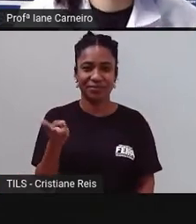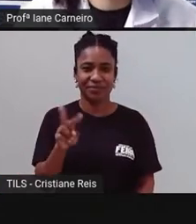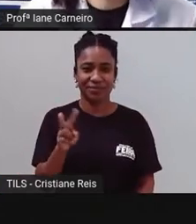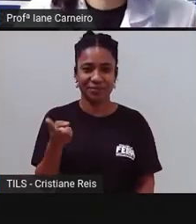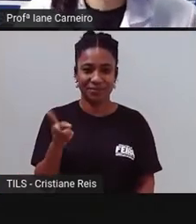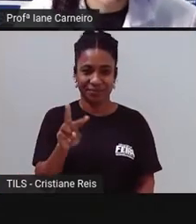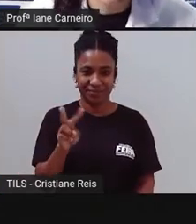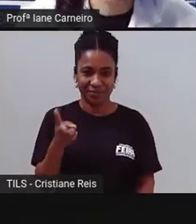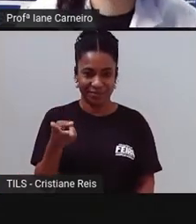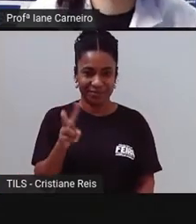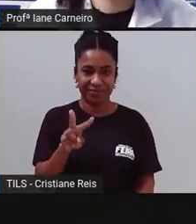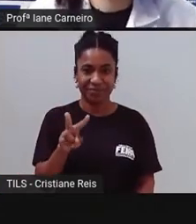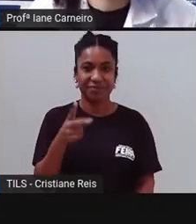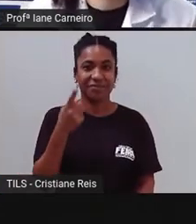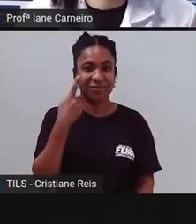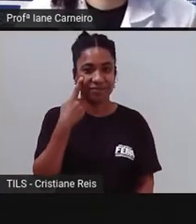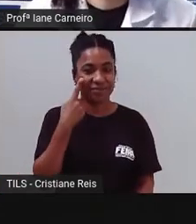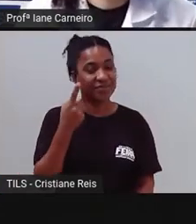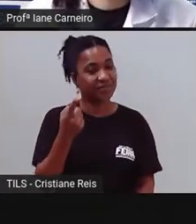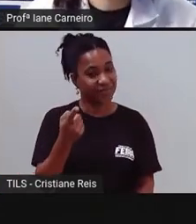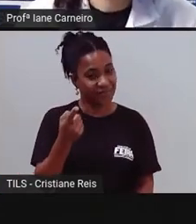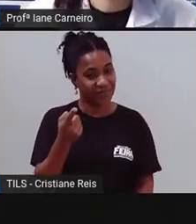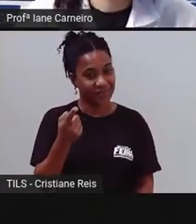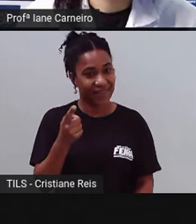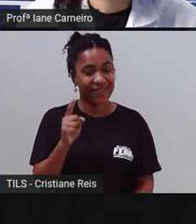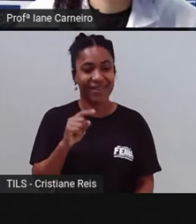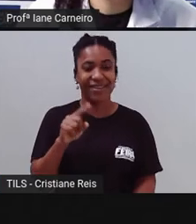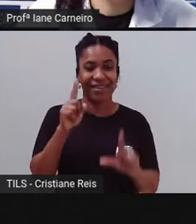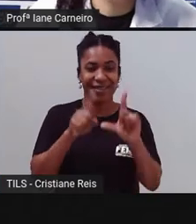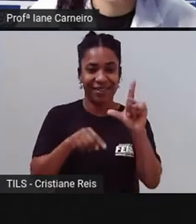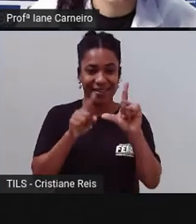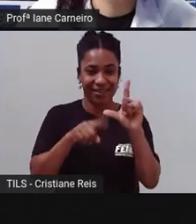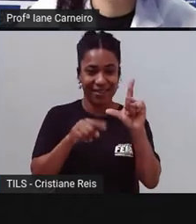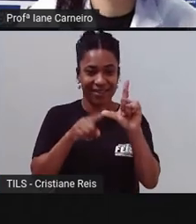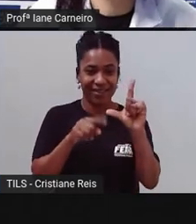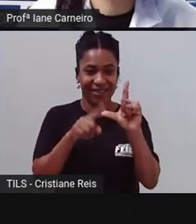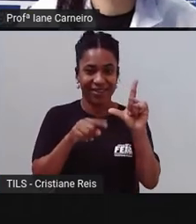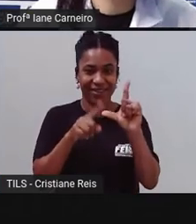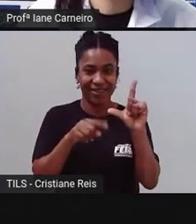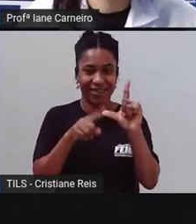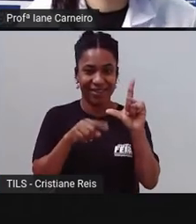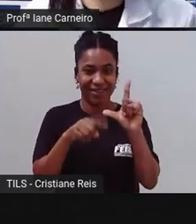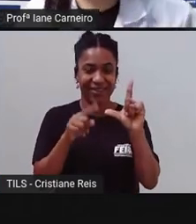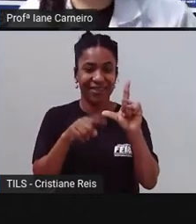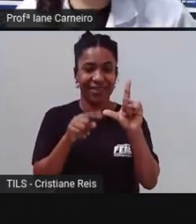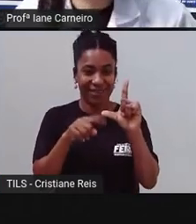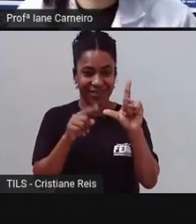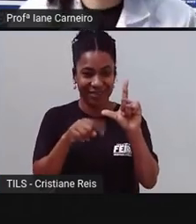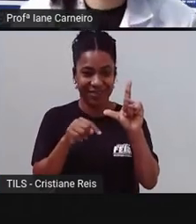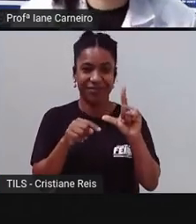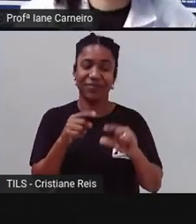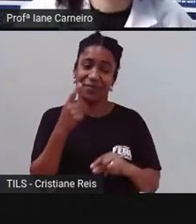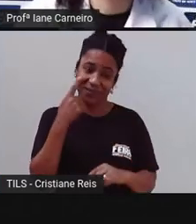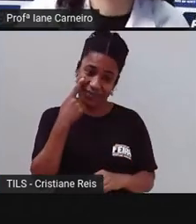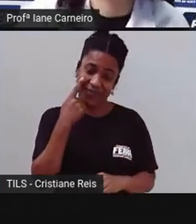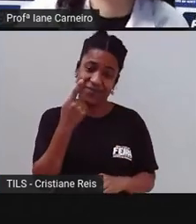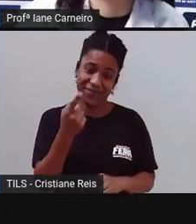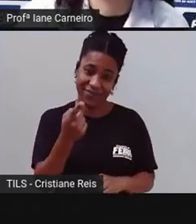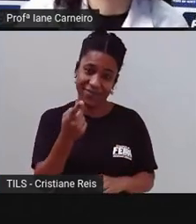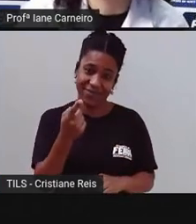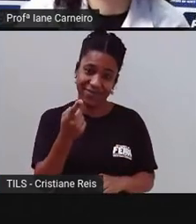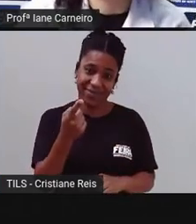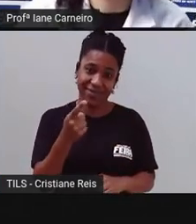Assim. Está nas duas palavras essa letrinha. Qual é a letrinha? A única letrinha que aparece, né? Se bem que tem mais de uma que aparece